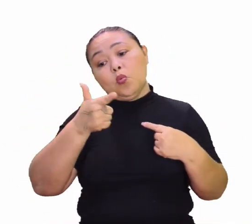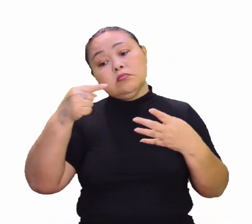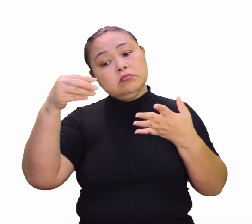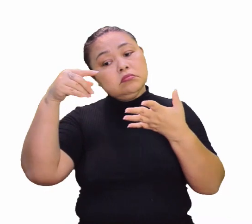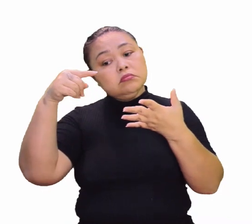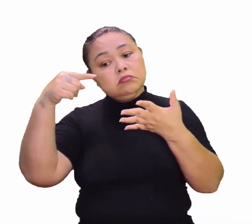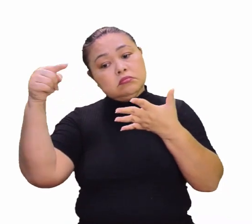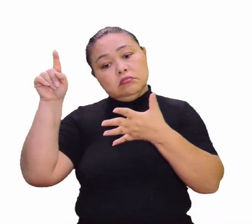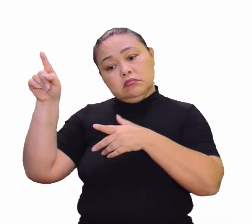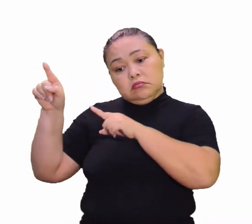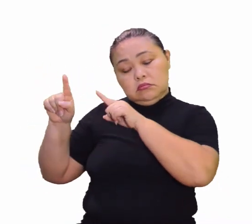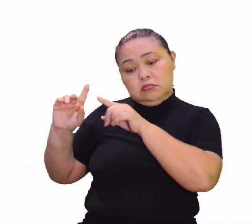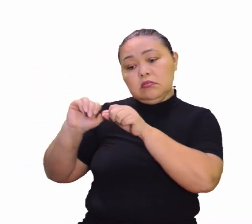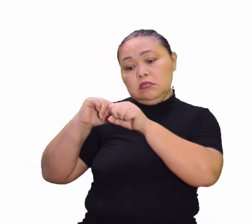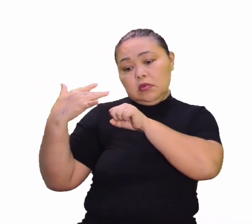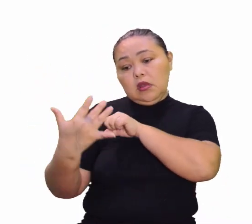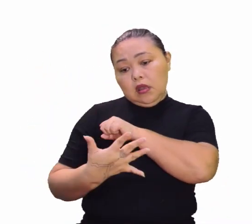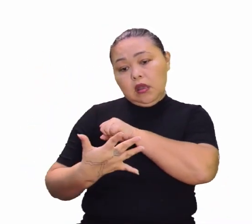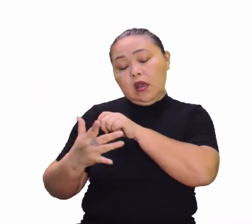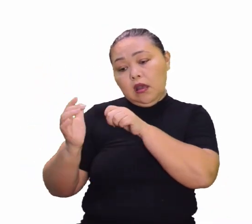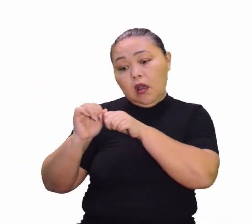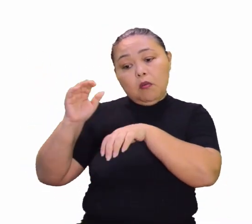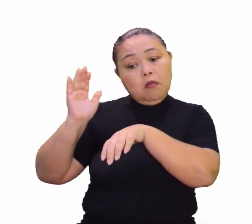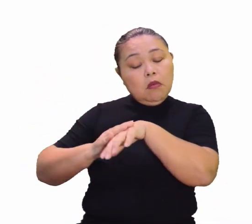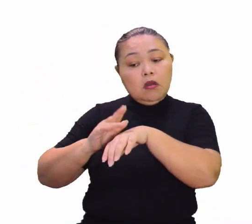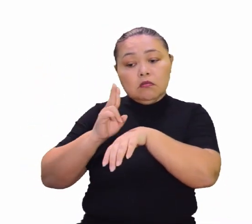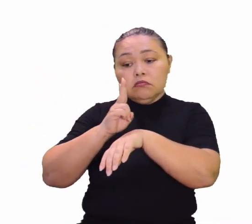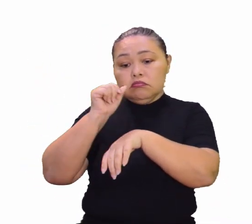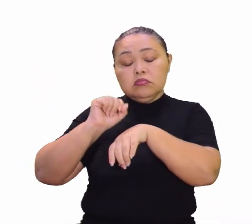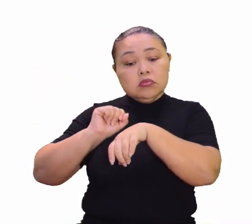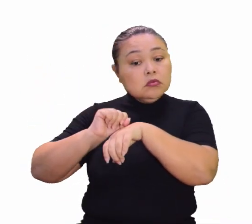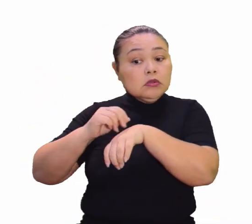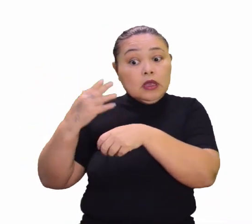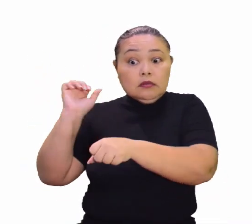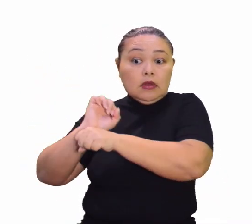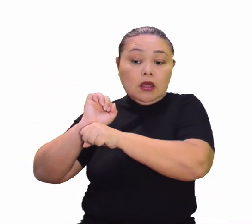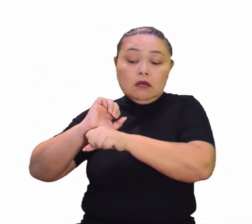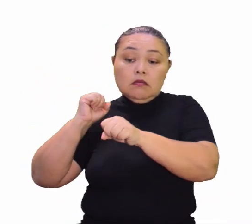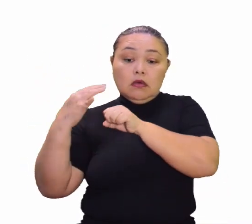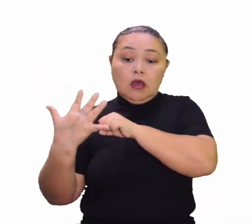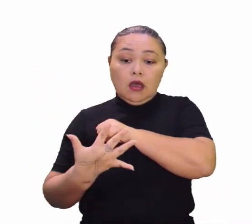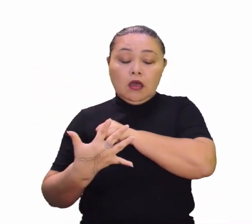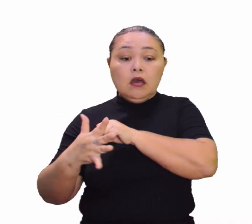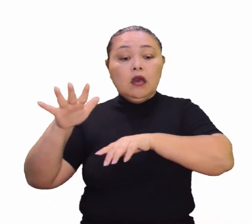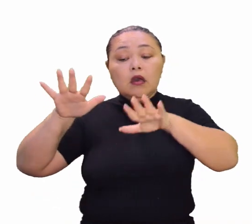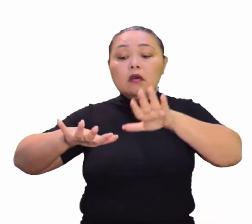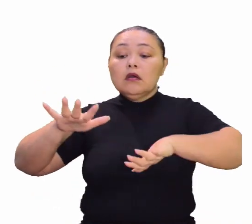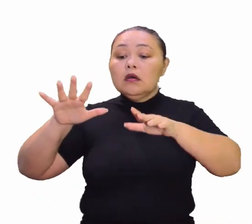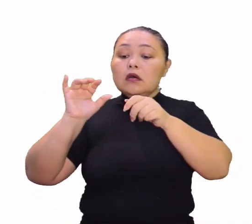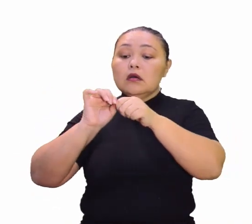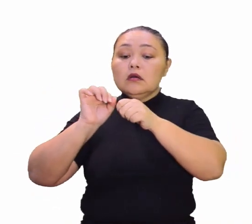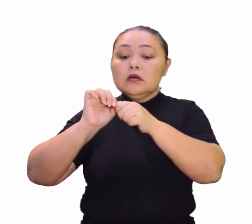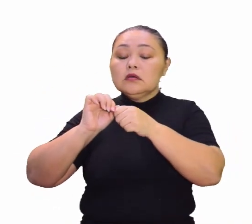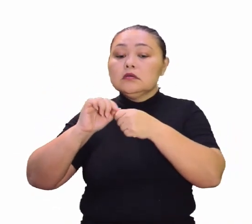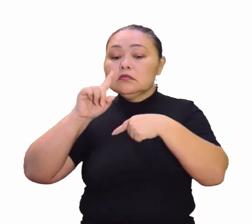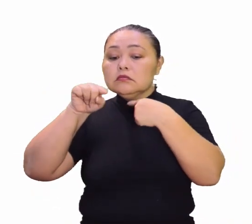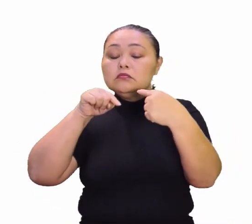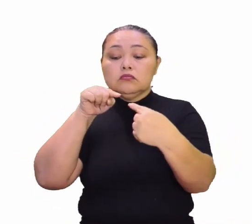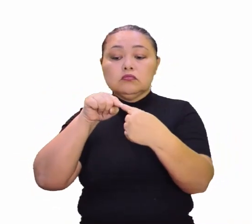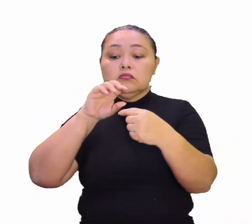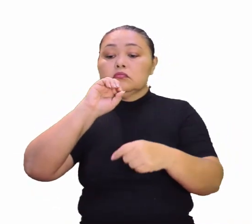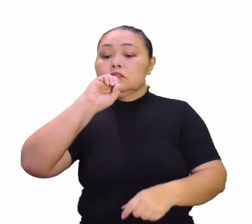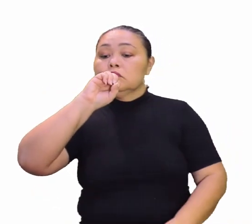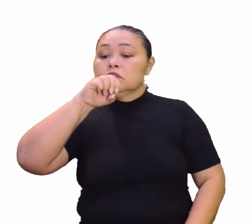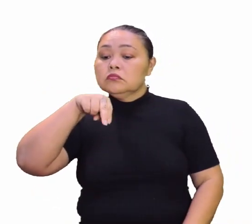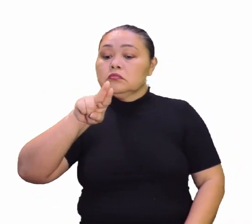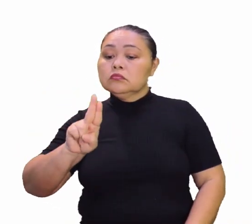outros aí, por conta da pandemia, intensificou ainda mais, né? Que ninguém esperava essa pandemia, mas muitas situações aí dos objetivos da